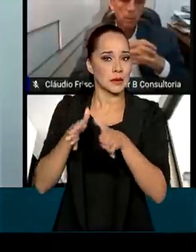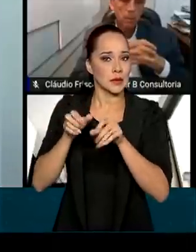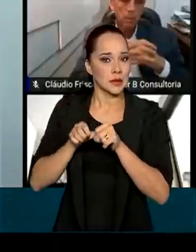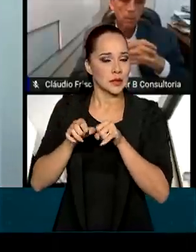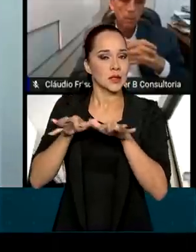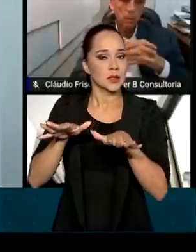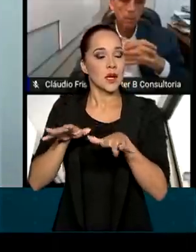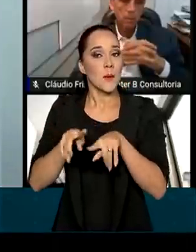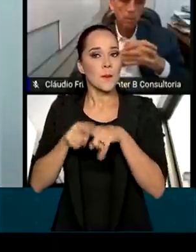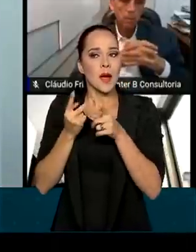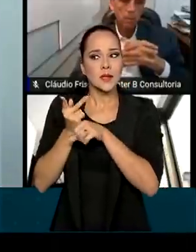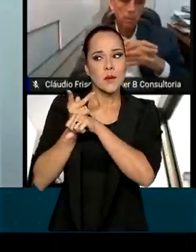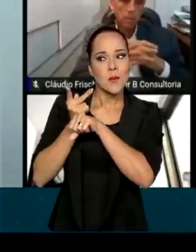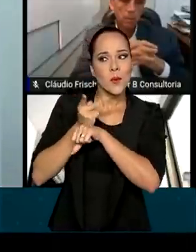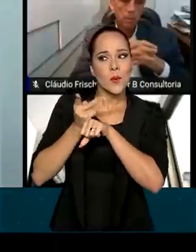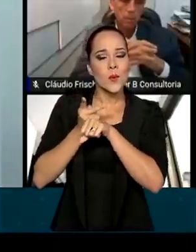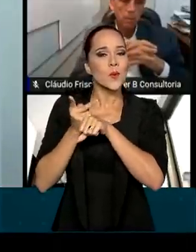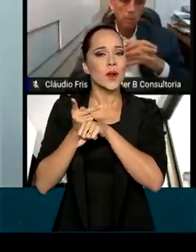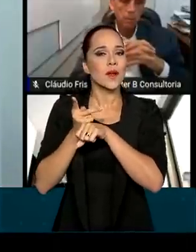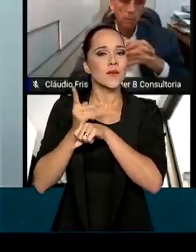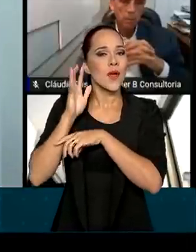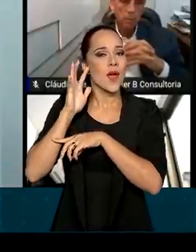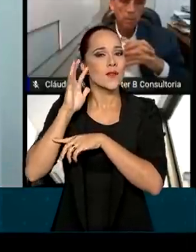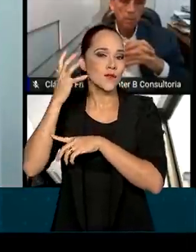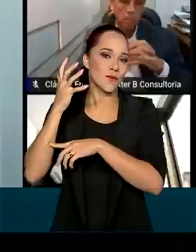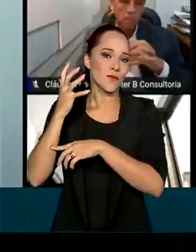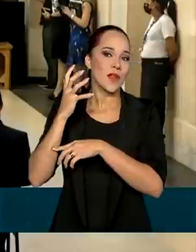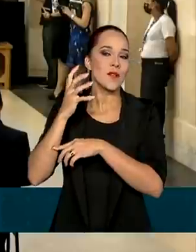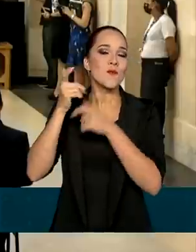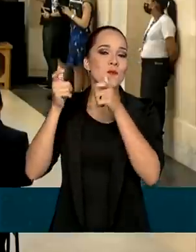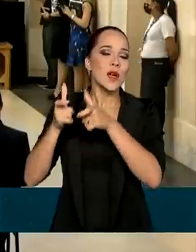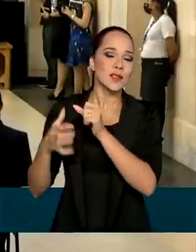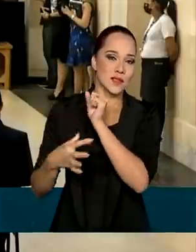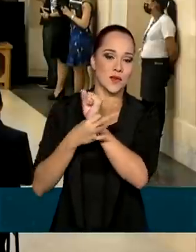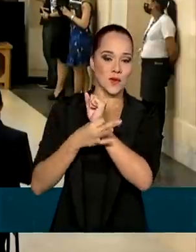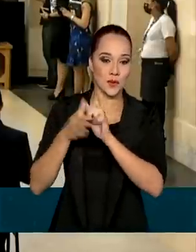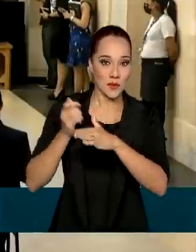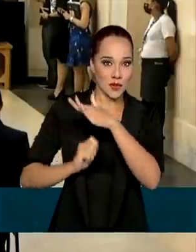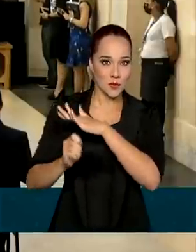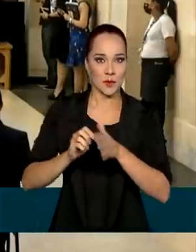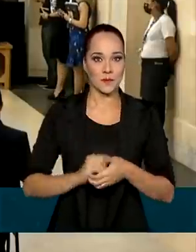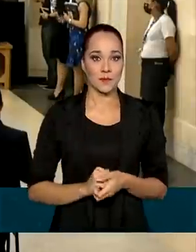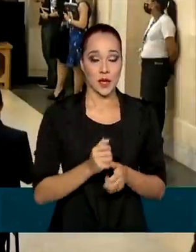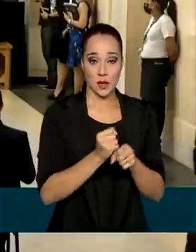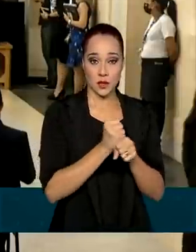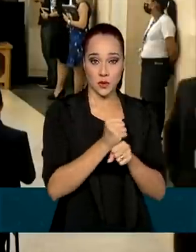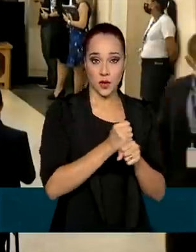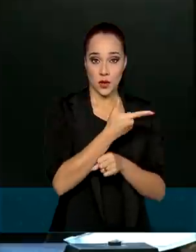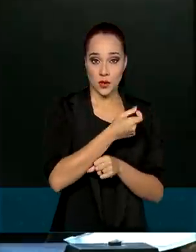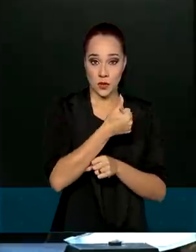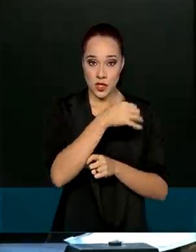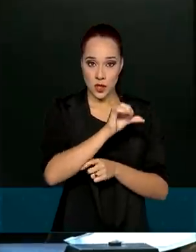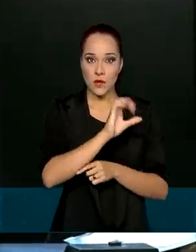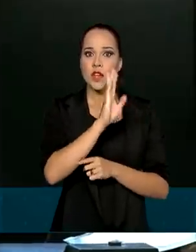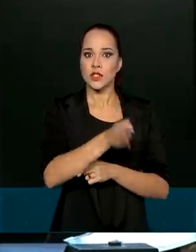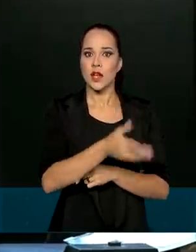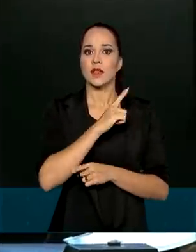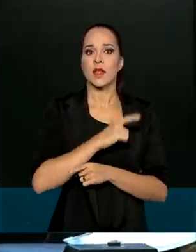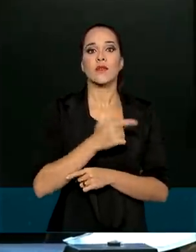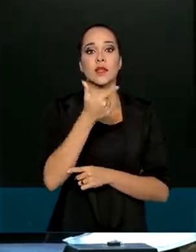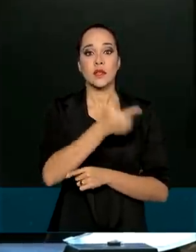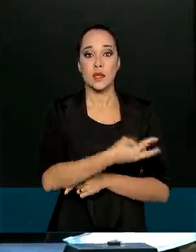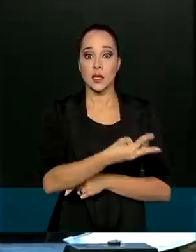está buscando alternativas que sejam seguras. Desde 2019, foram realizados 33